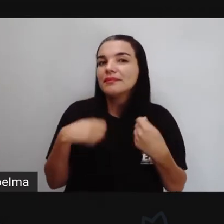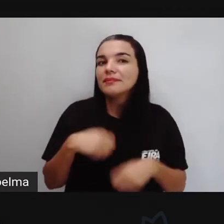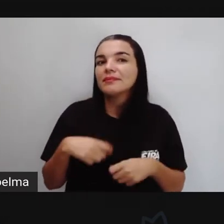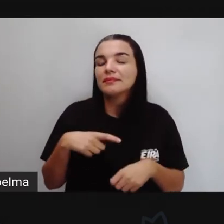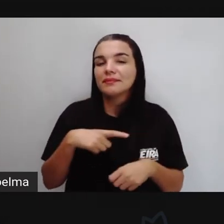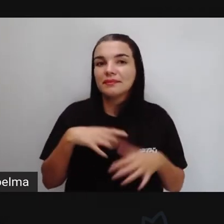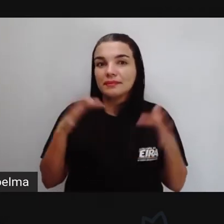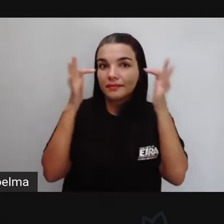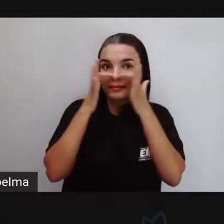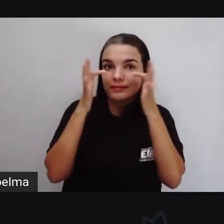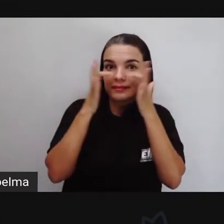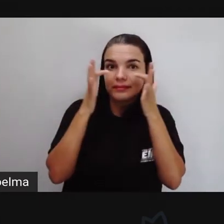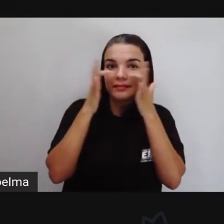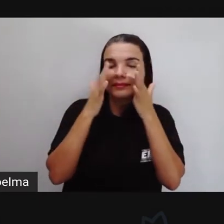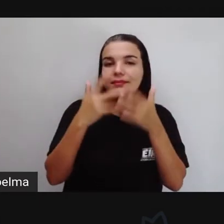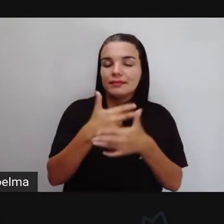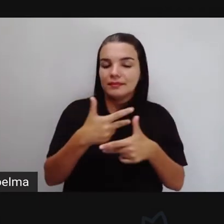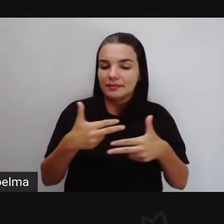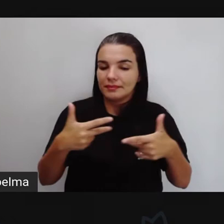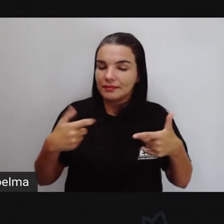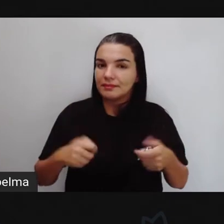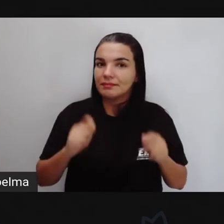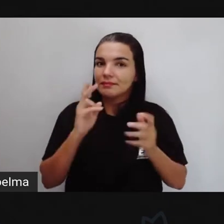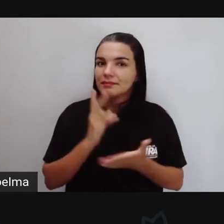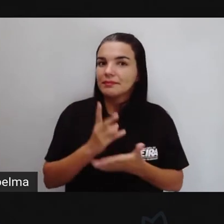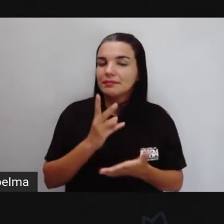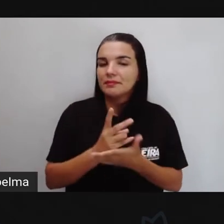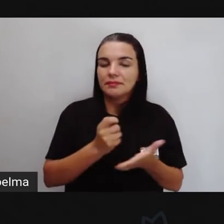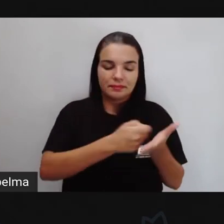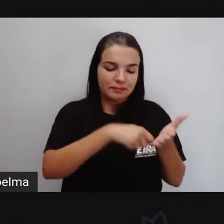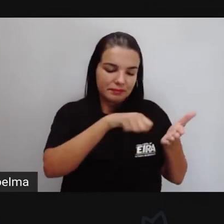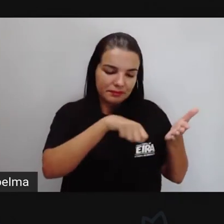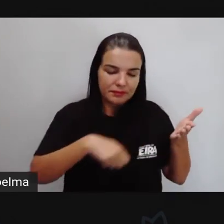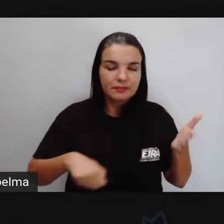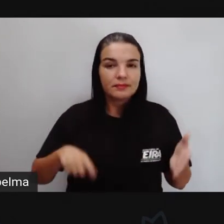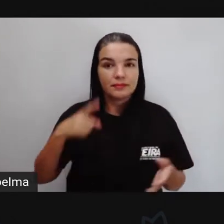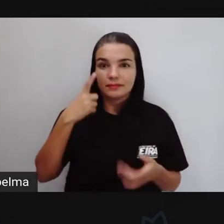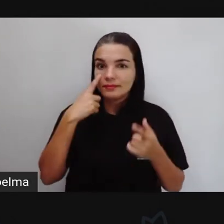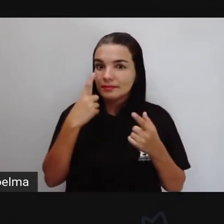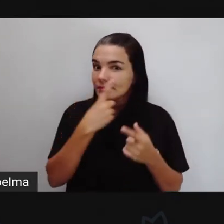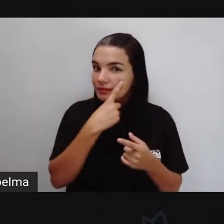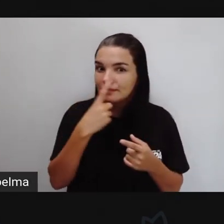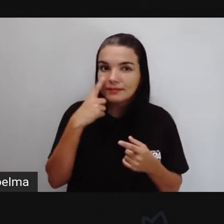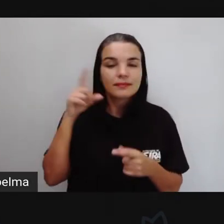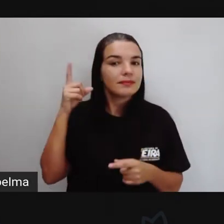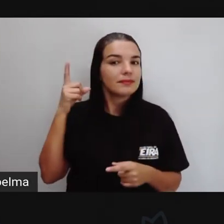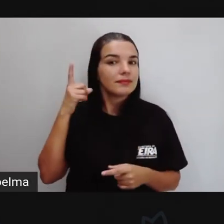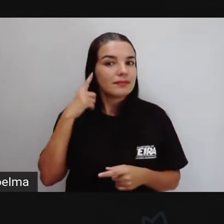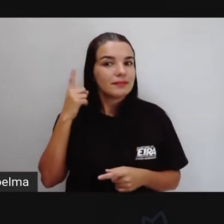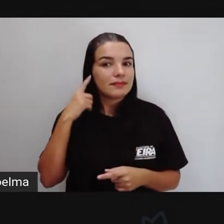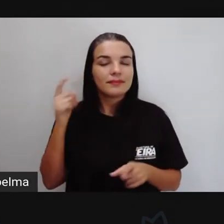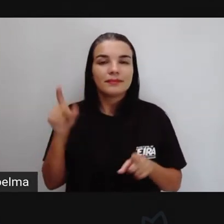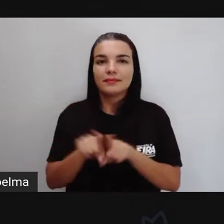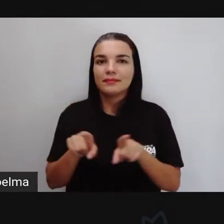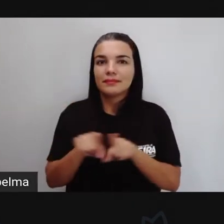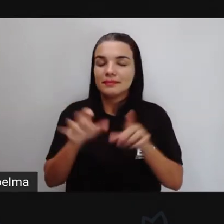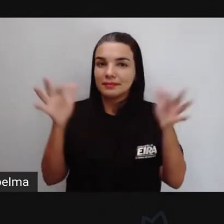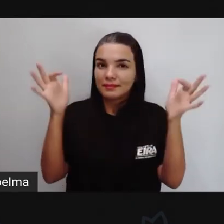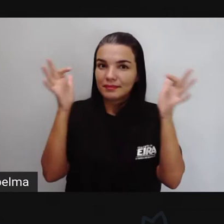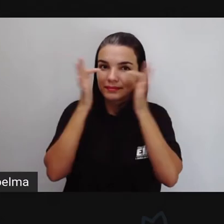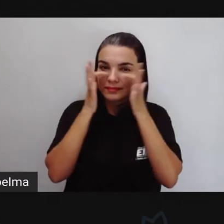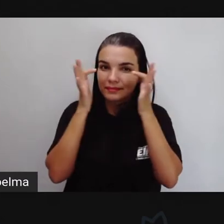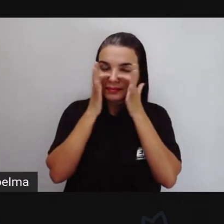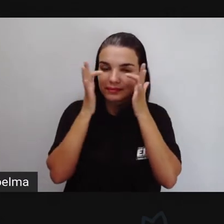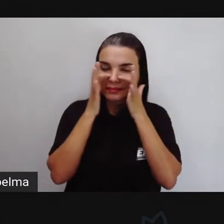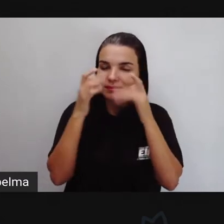sempre atento, com os olhos, os ouvidos atentos a tudo que a pró fala, que a pró mostra e explica, para que tudo